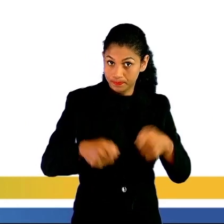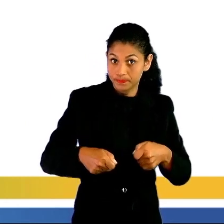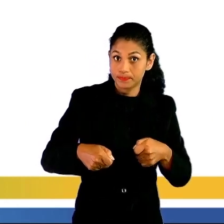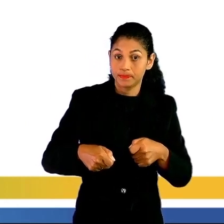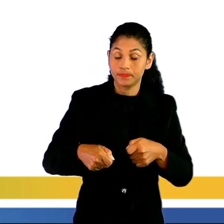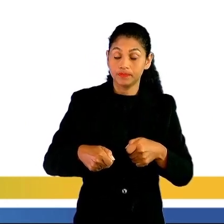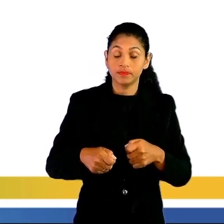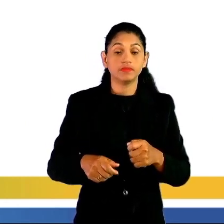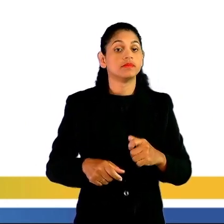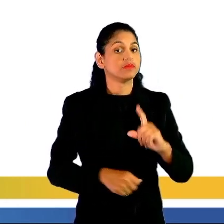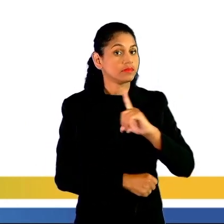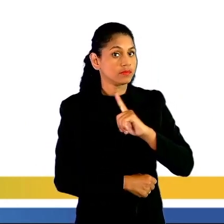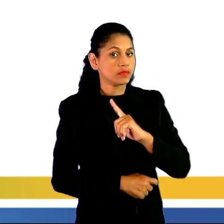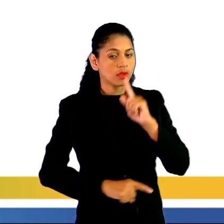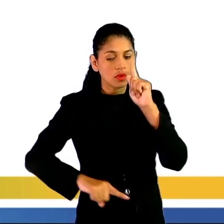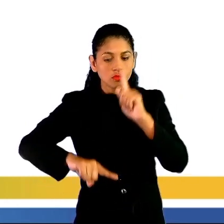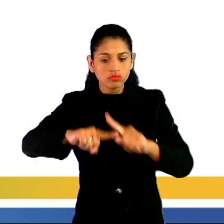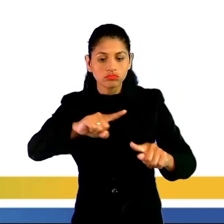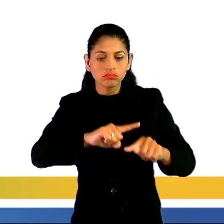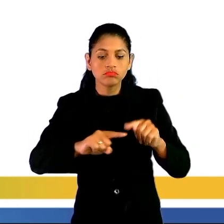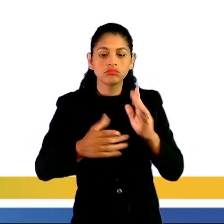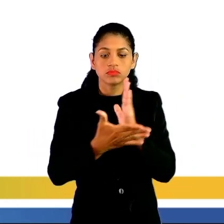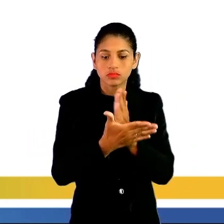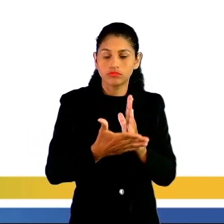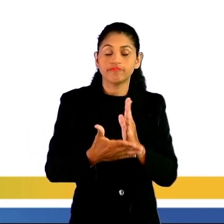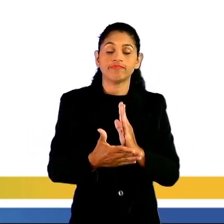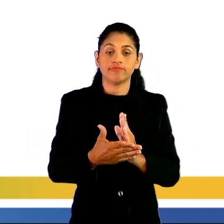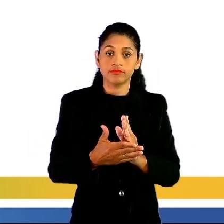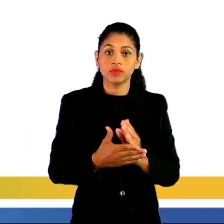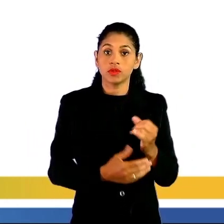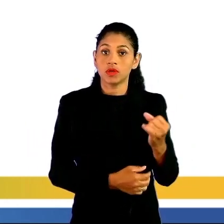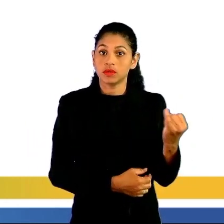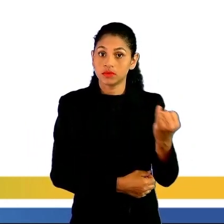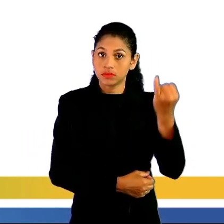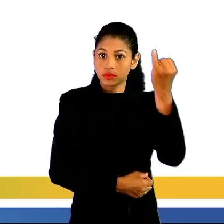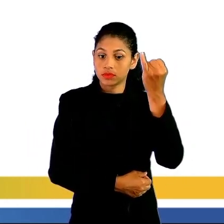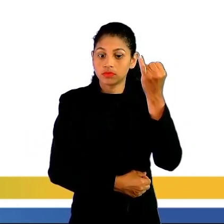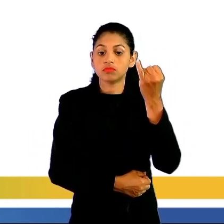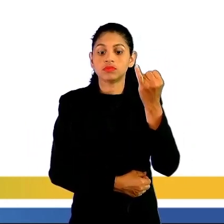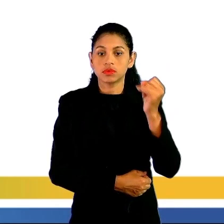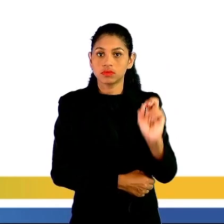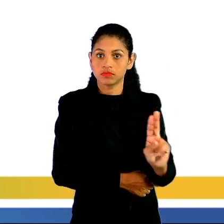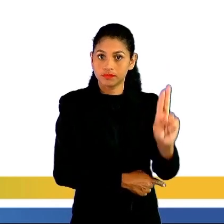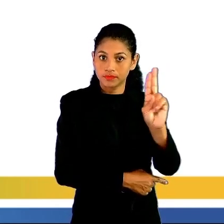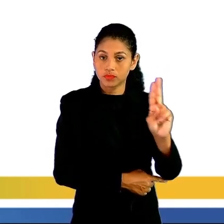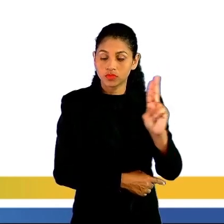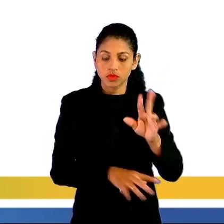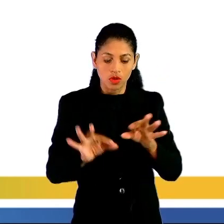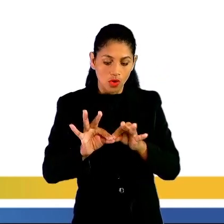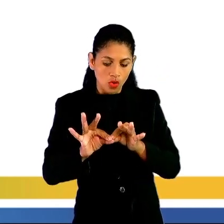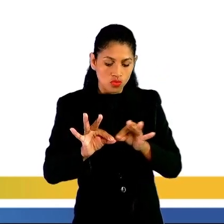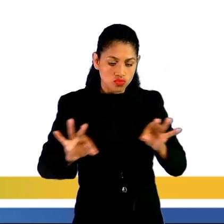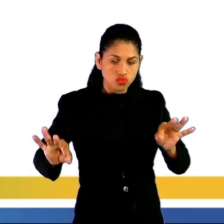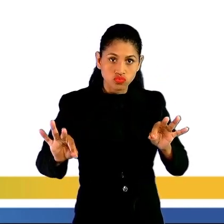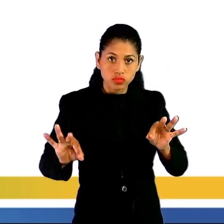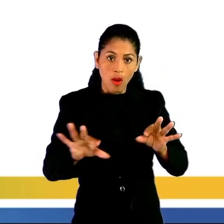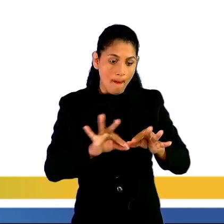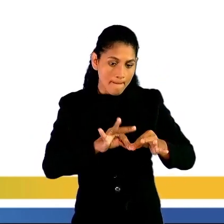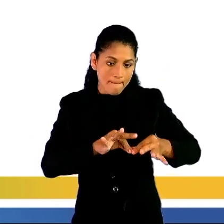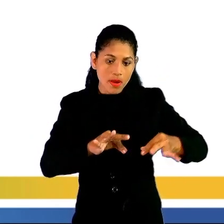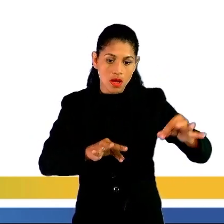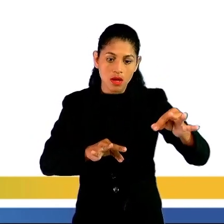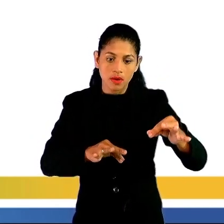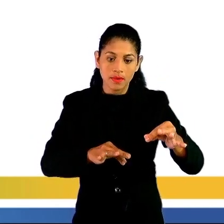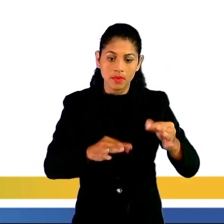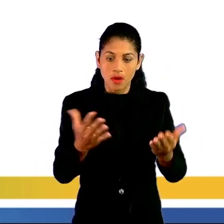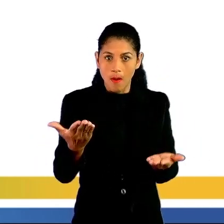alguns objetos que servem para medir. Nós temos aqui balança, outra balança que serve